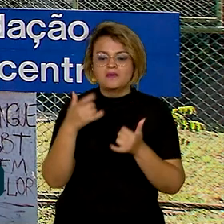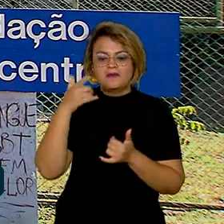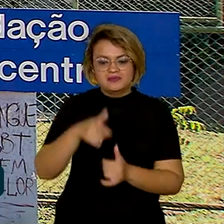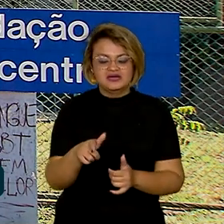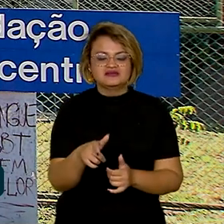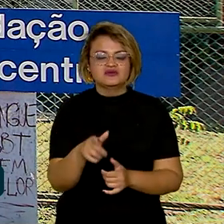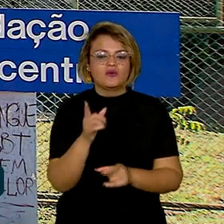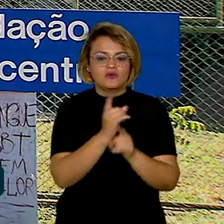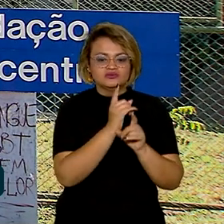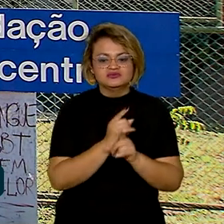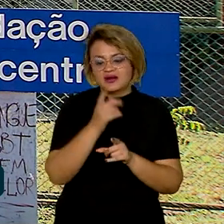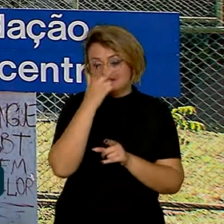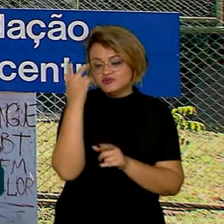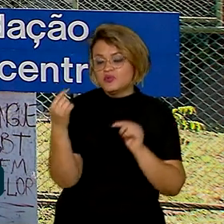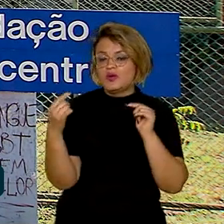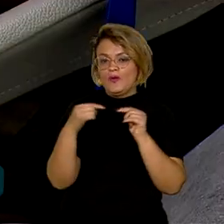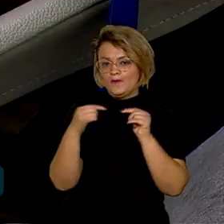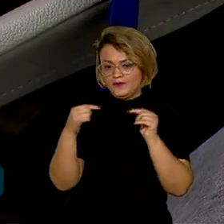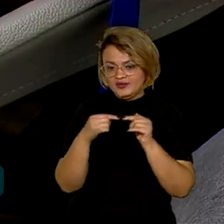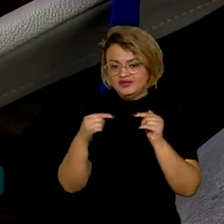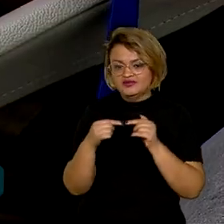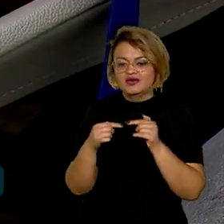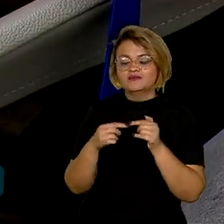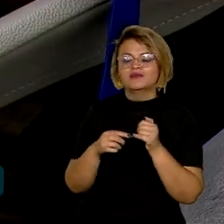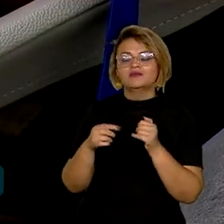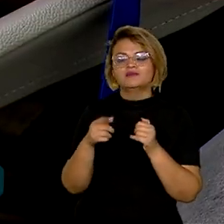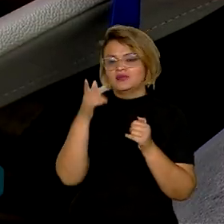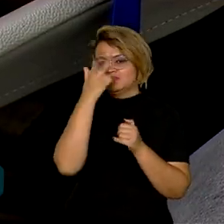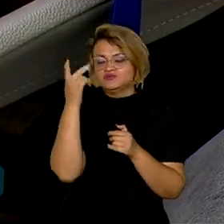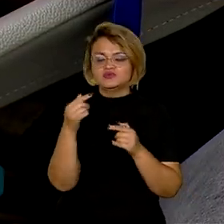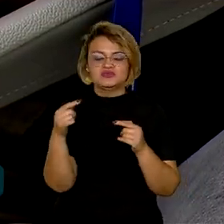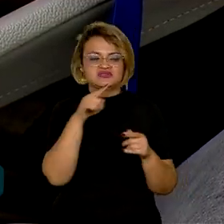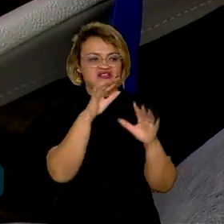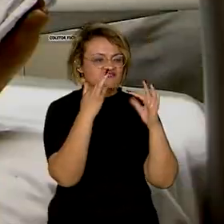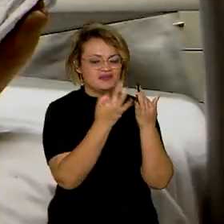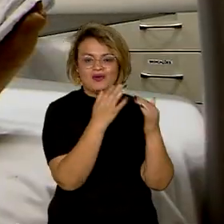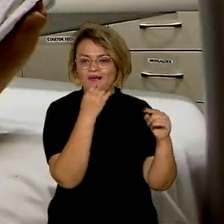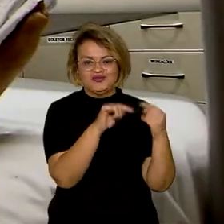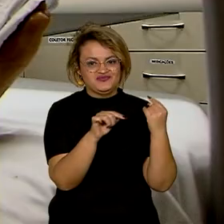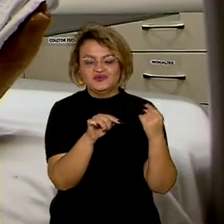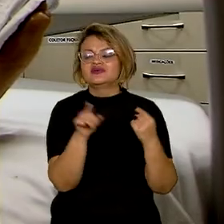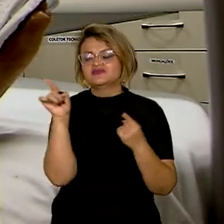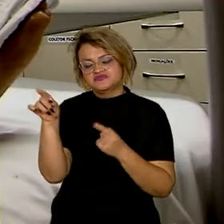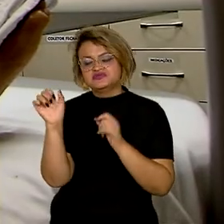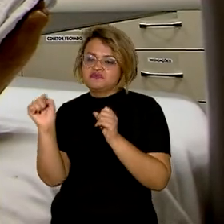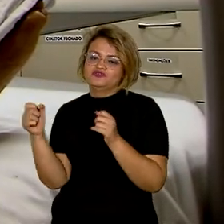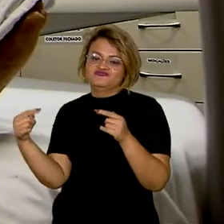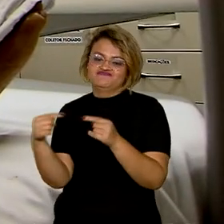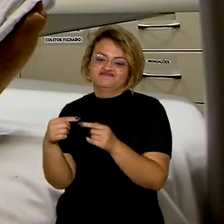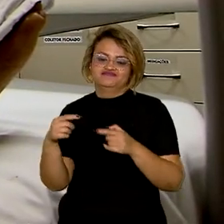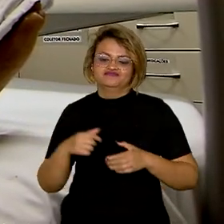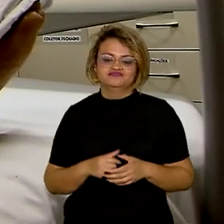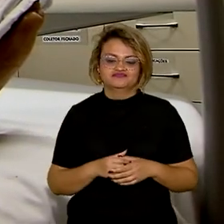tentar encontrar um doador compatível para aqueles pacientes que não têm doador na família e precisam de um transplante de medula óssea.